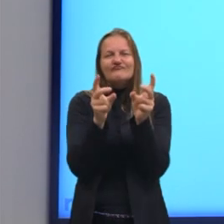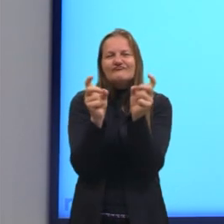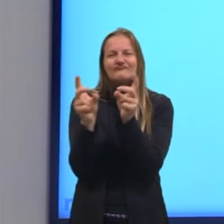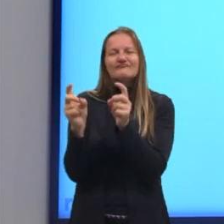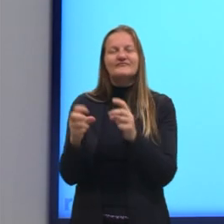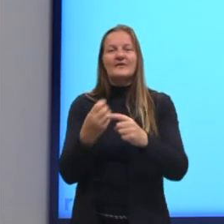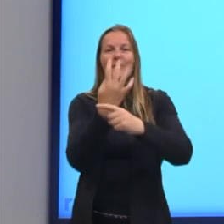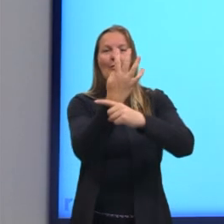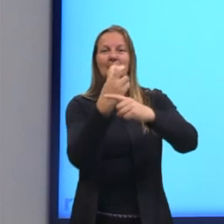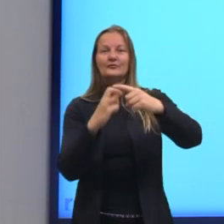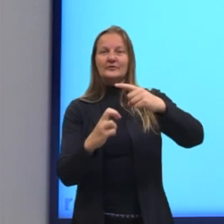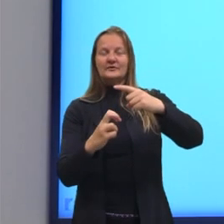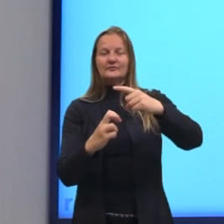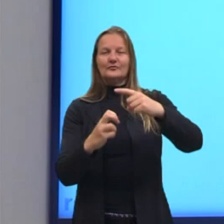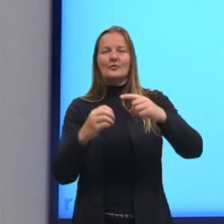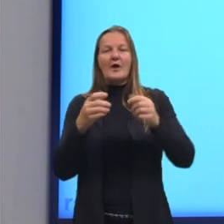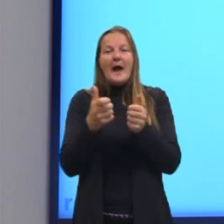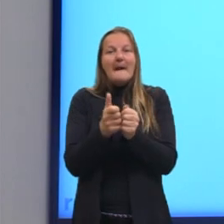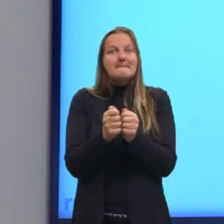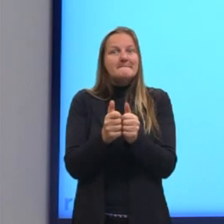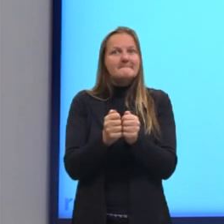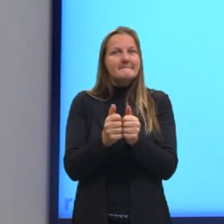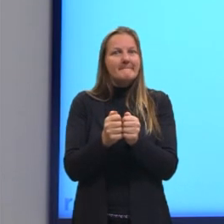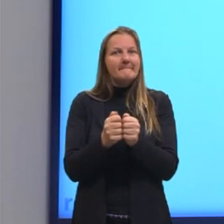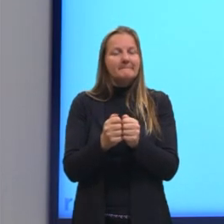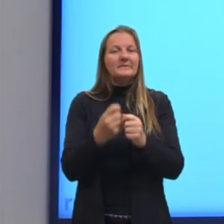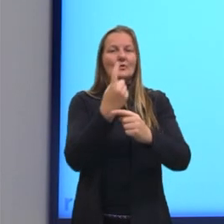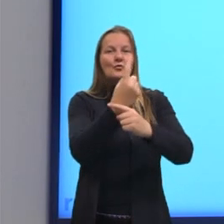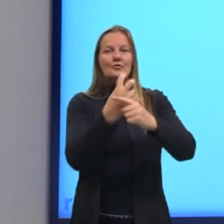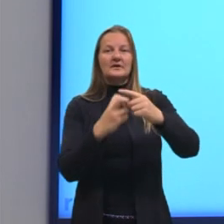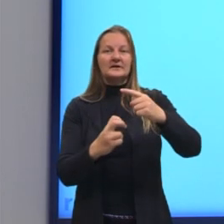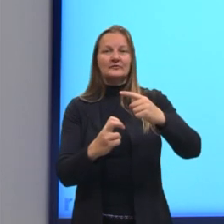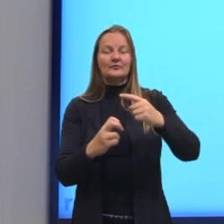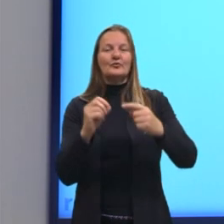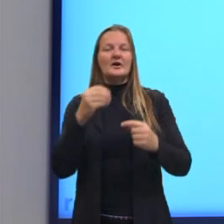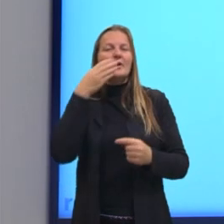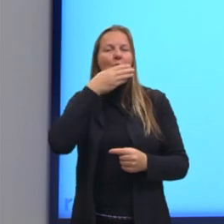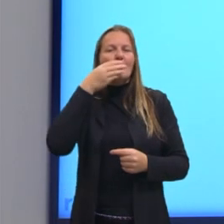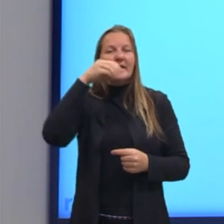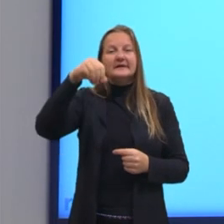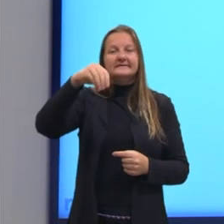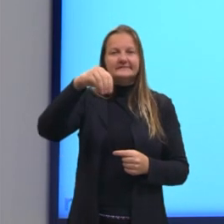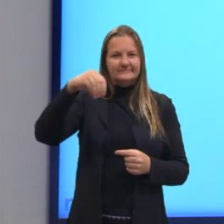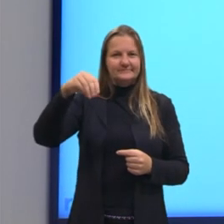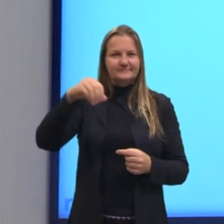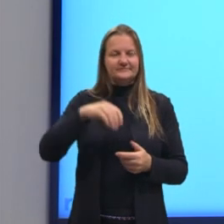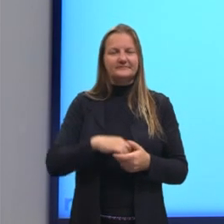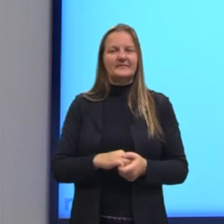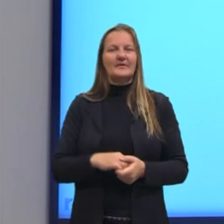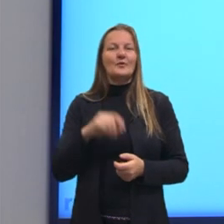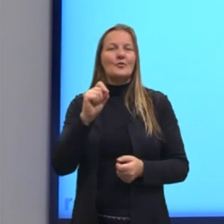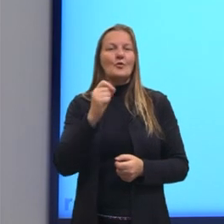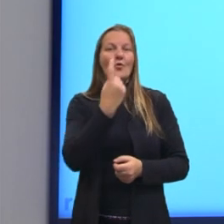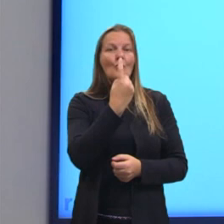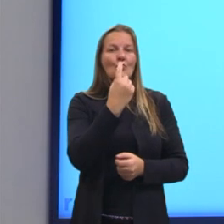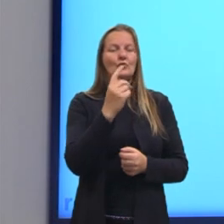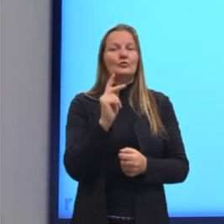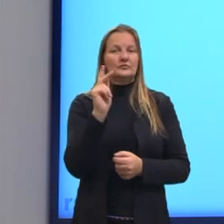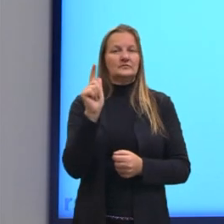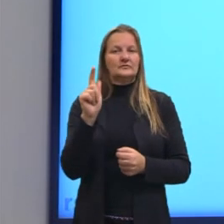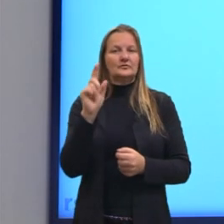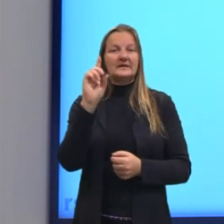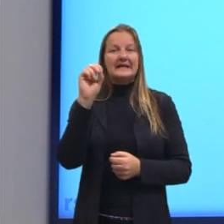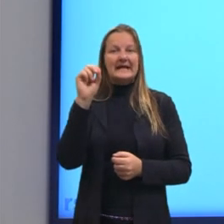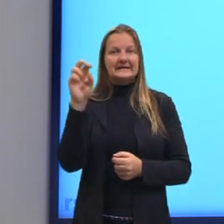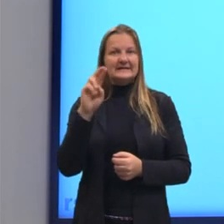quintos de quilograma de amendoim e 1 quinto de quilograma de açúcar. O quilograma de amendoim custa 10